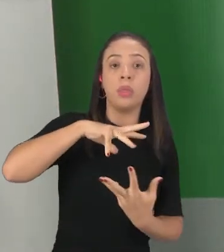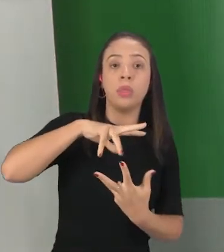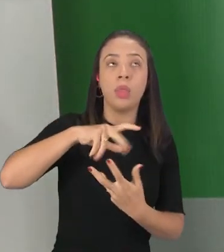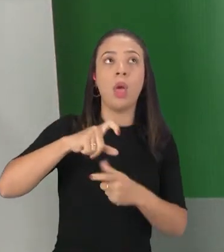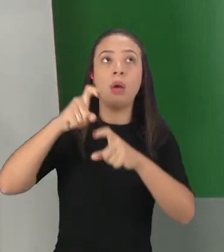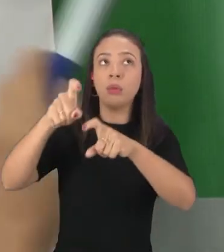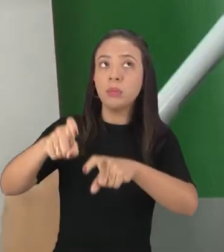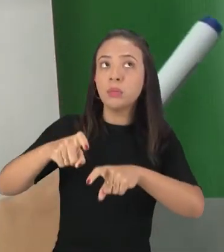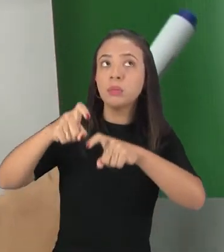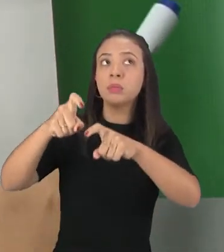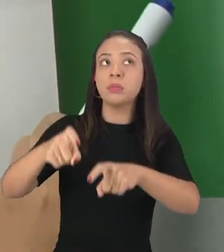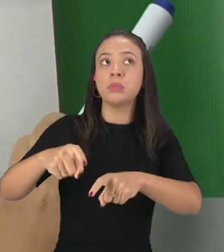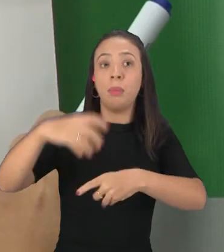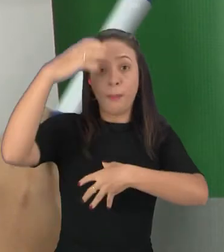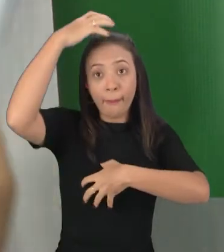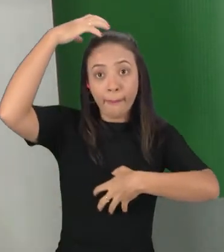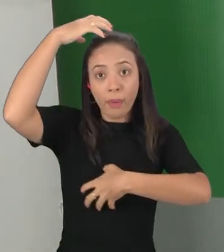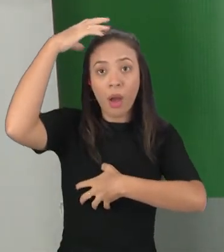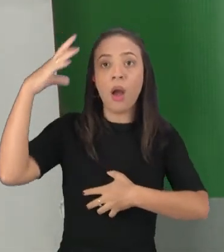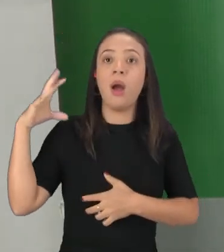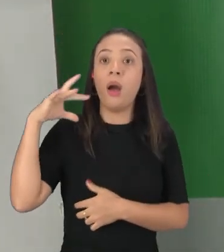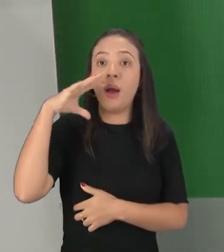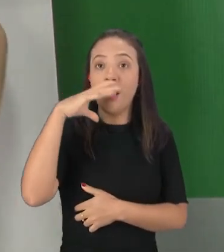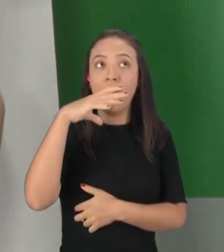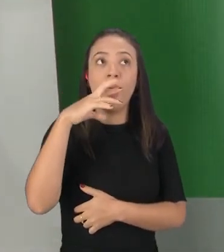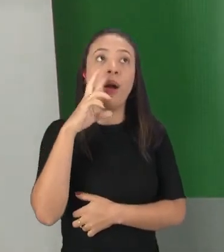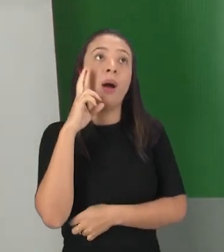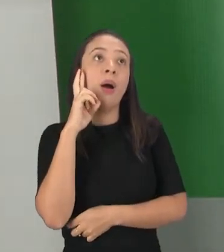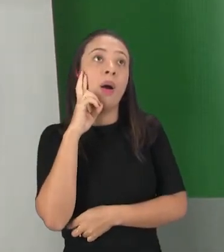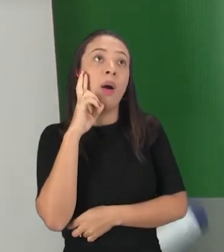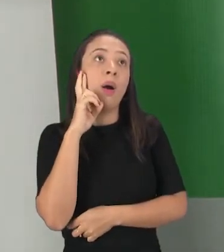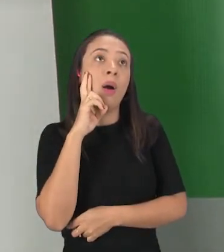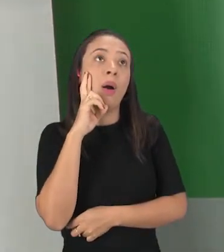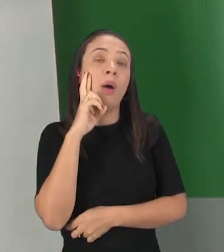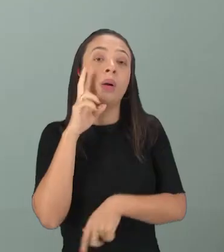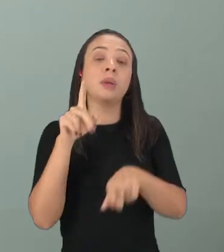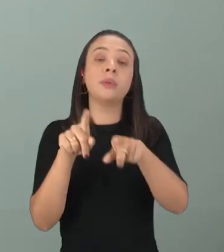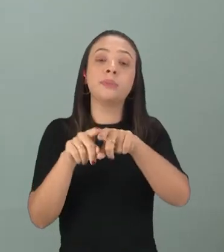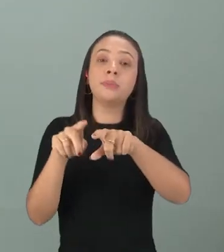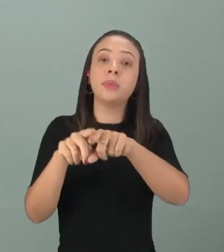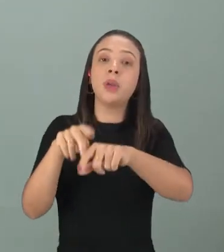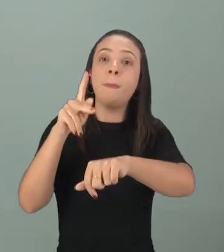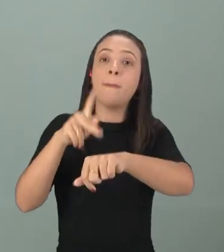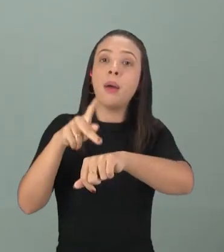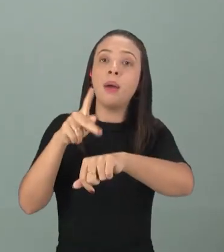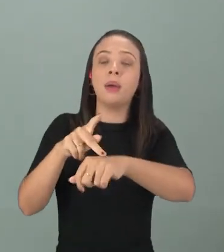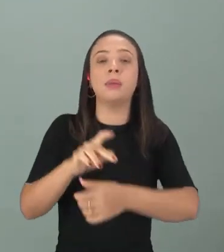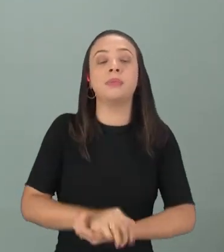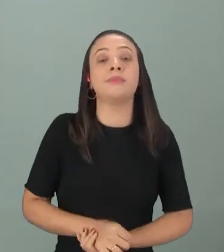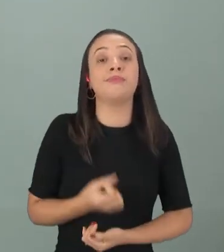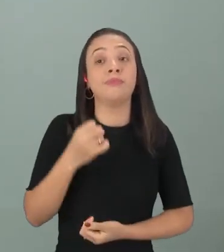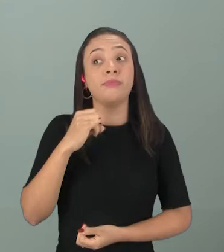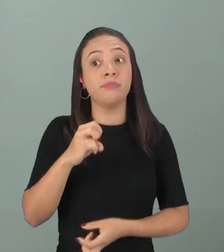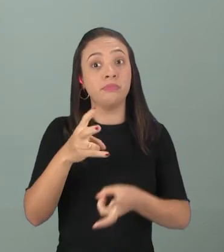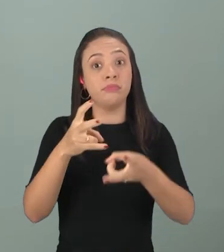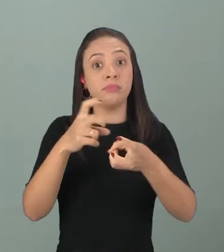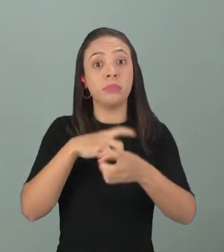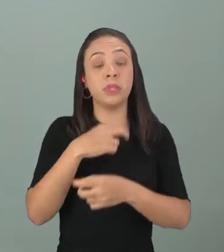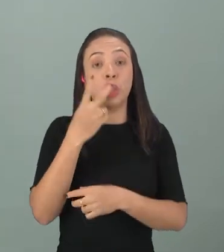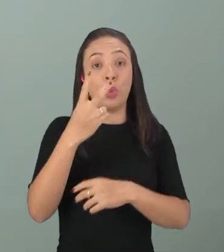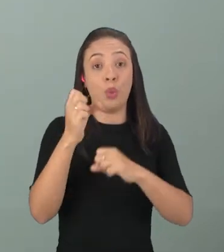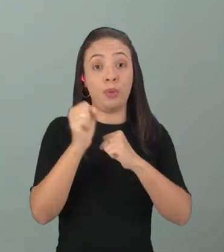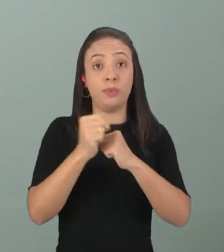Calor, Rosa e Rocha. São substantivos comuns. Se você observar aqui, eu tenho dois